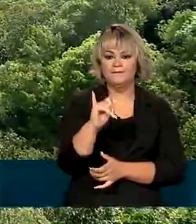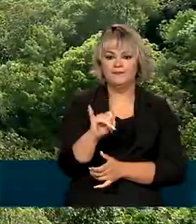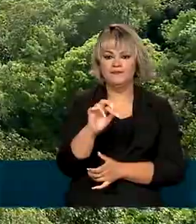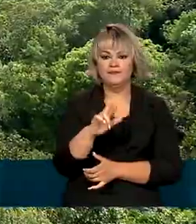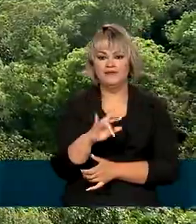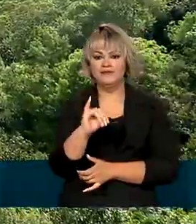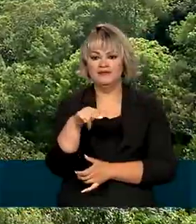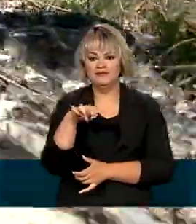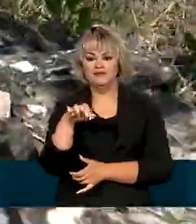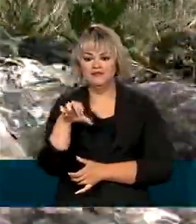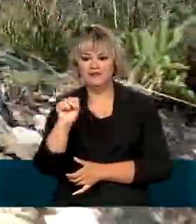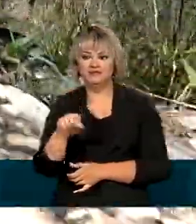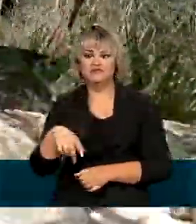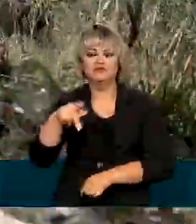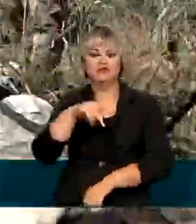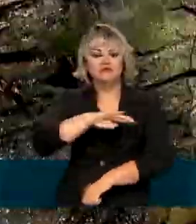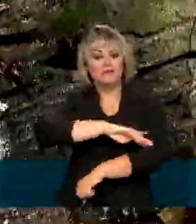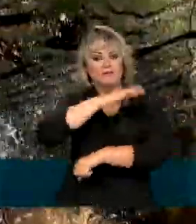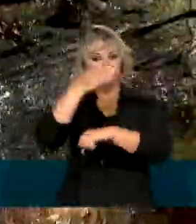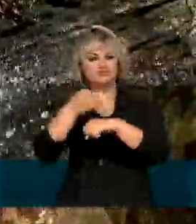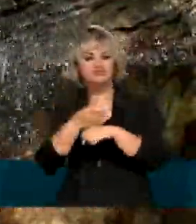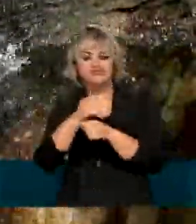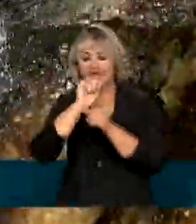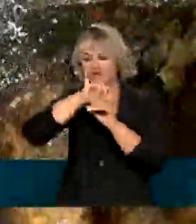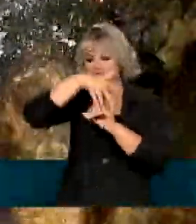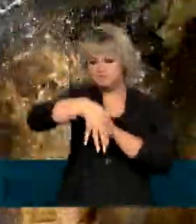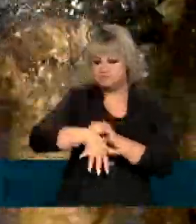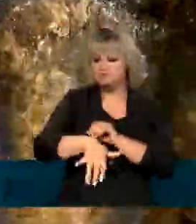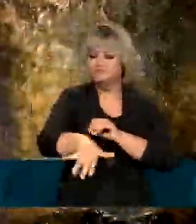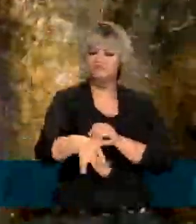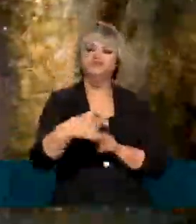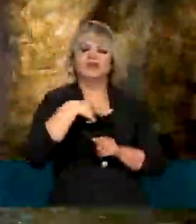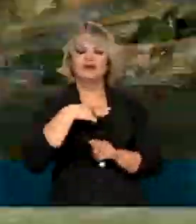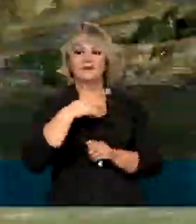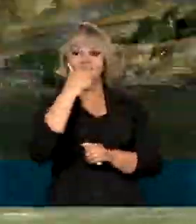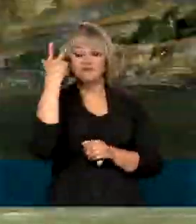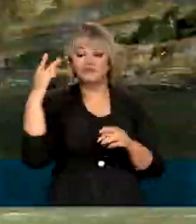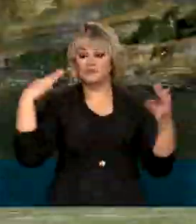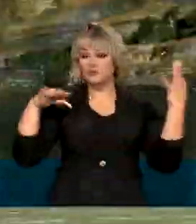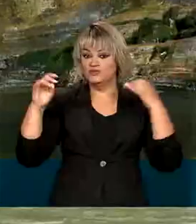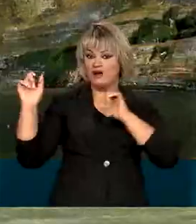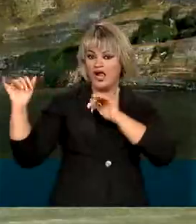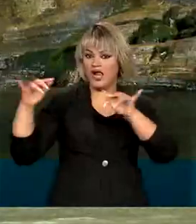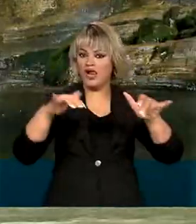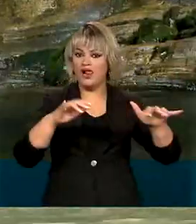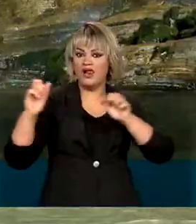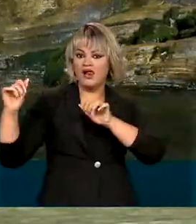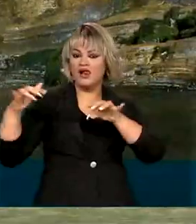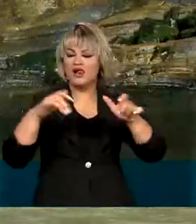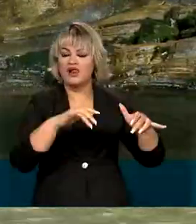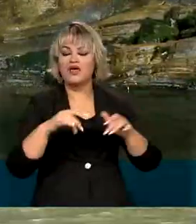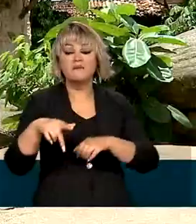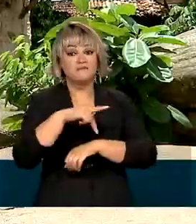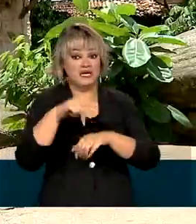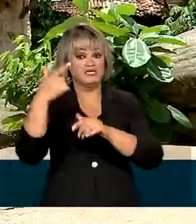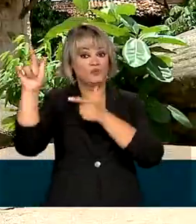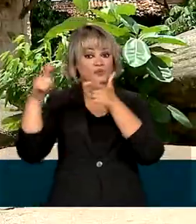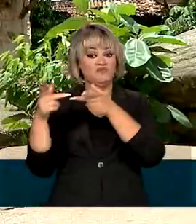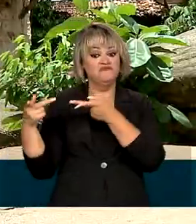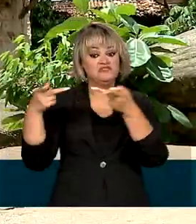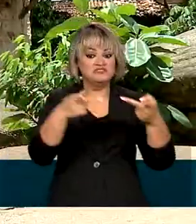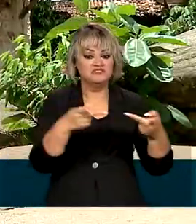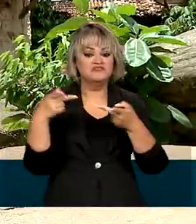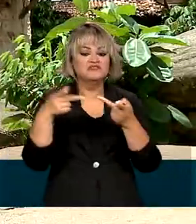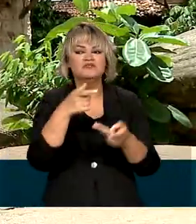cercada por montanhas, trilhas e cachoeiras. O município atrai turistas de vários estados e até de outros países para